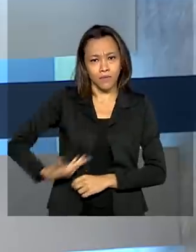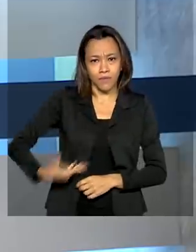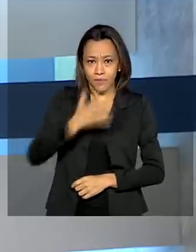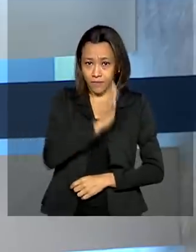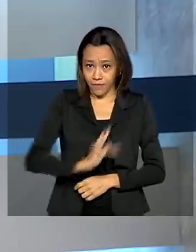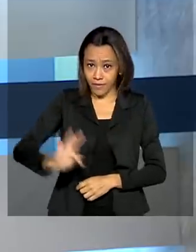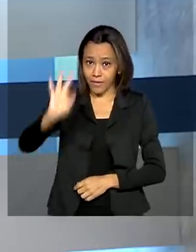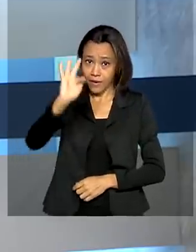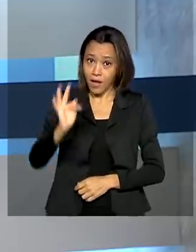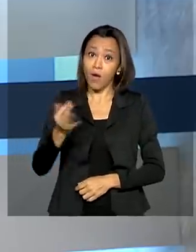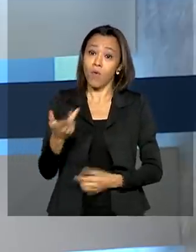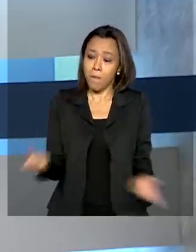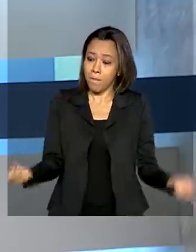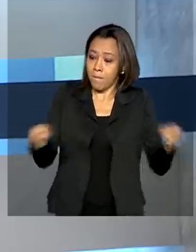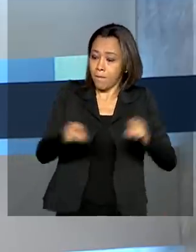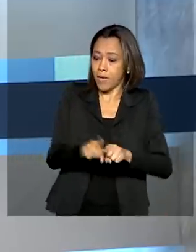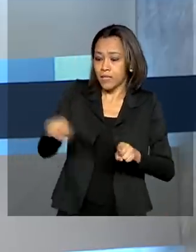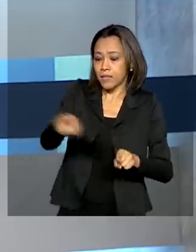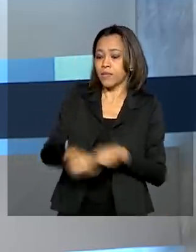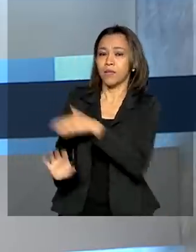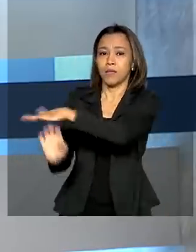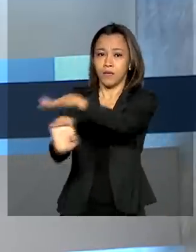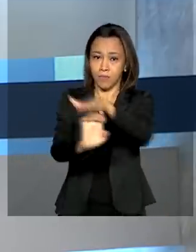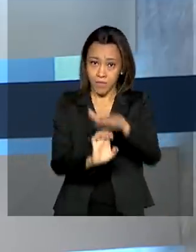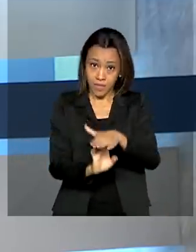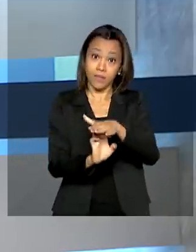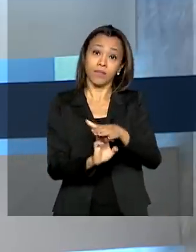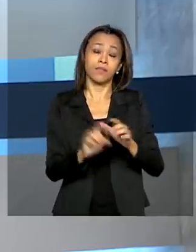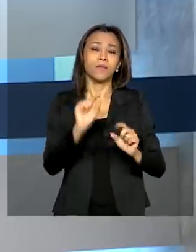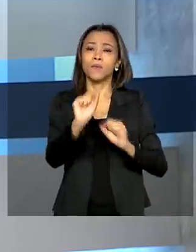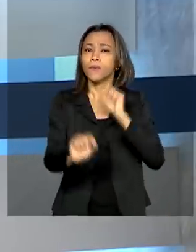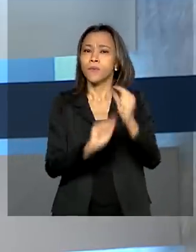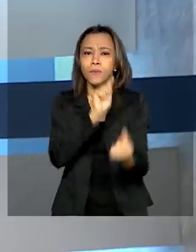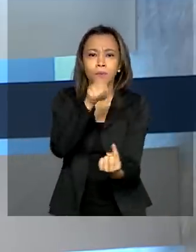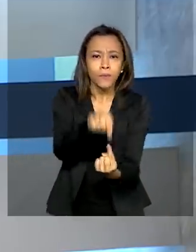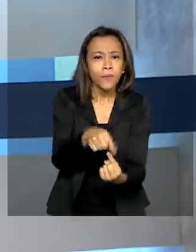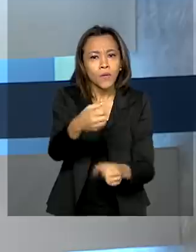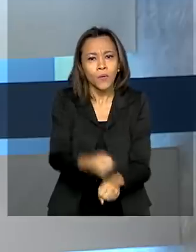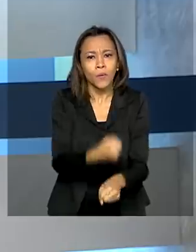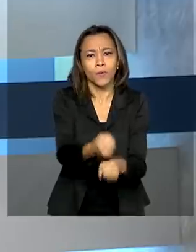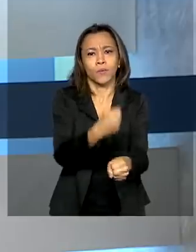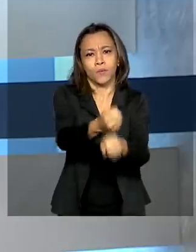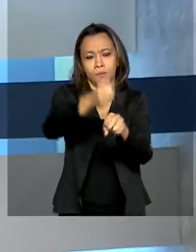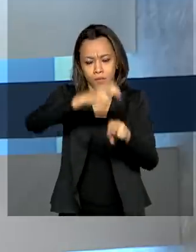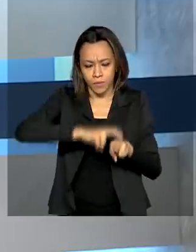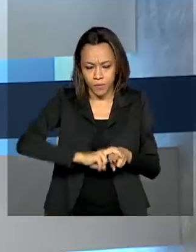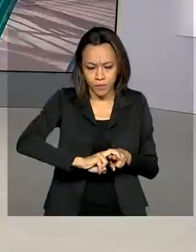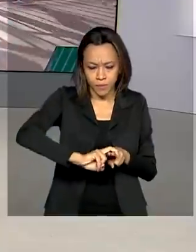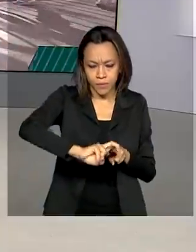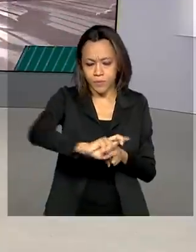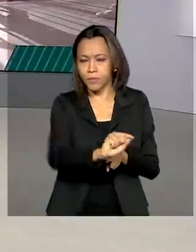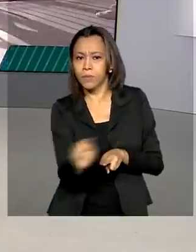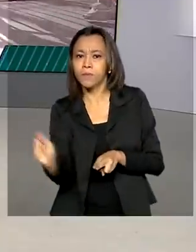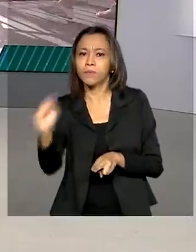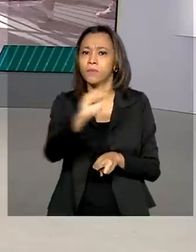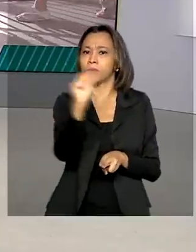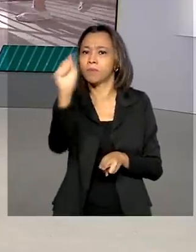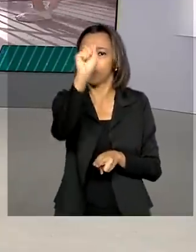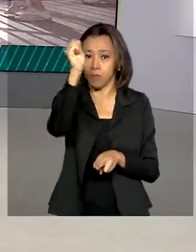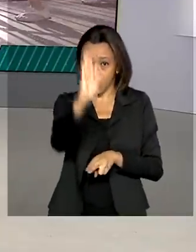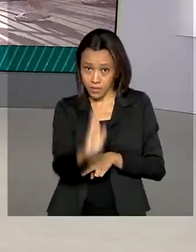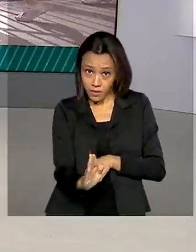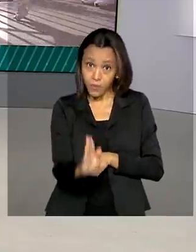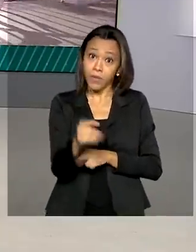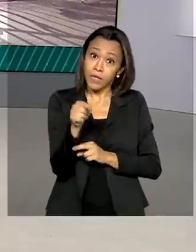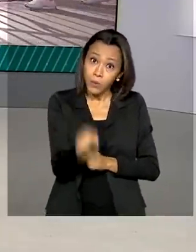parcerias com a iniciativa privada e grandes investimentos para construir a malha de ferrovias nacionais. Com a modernização